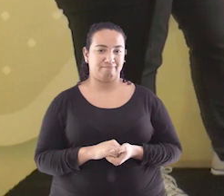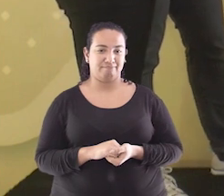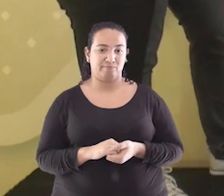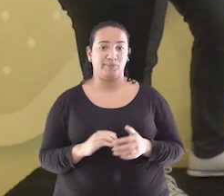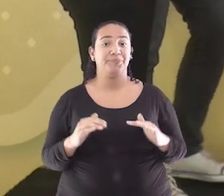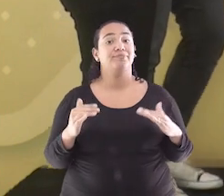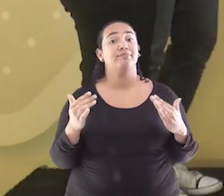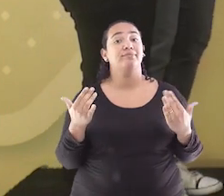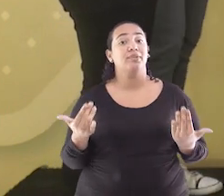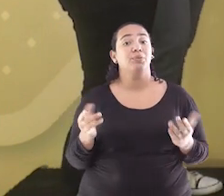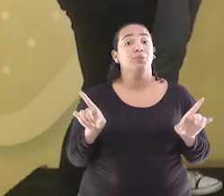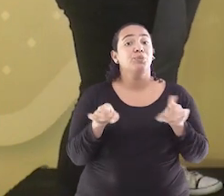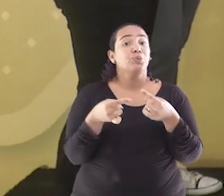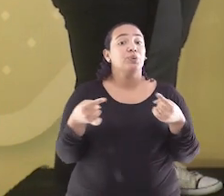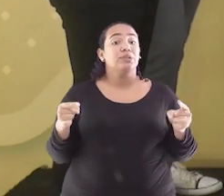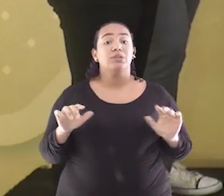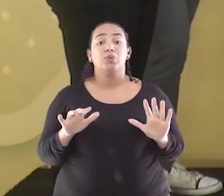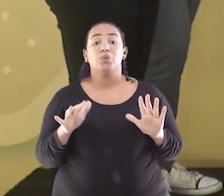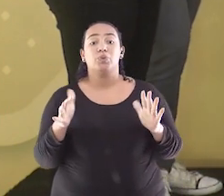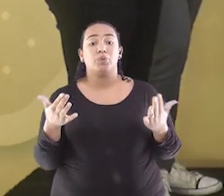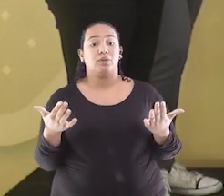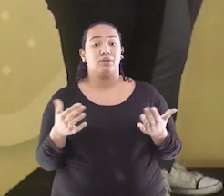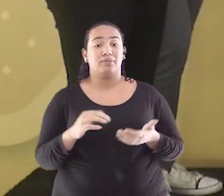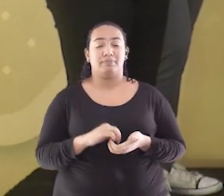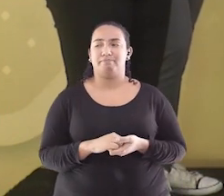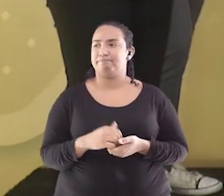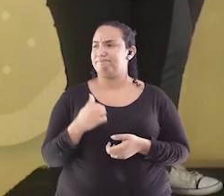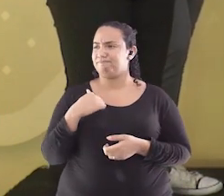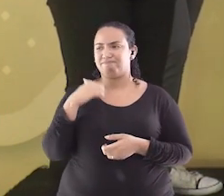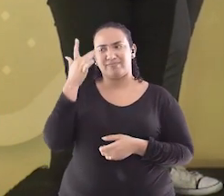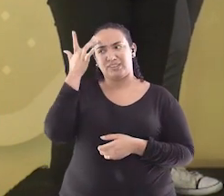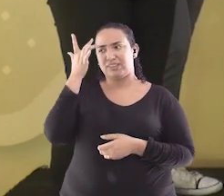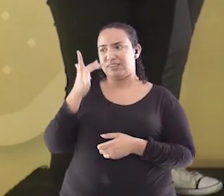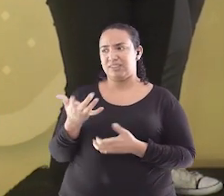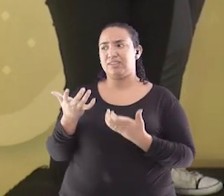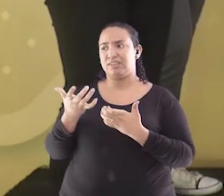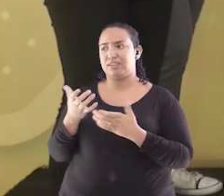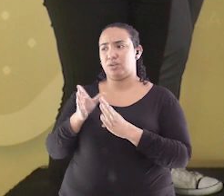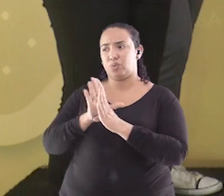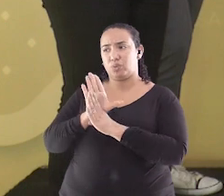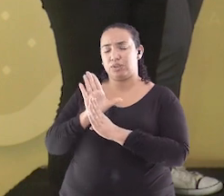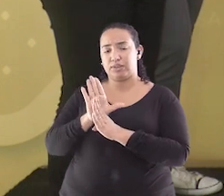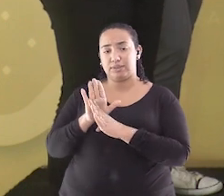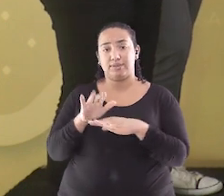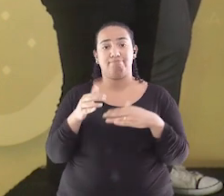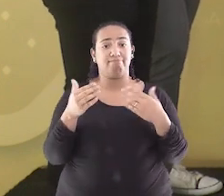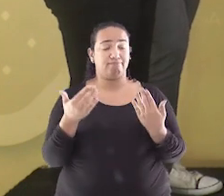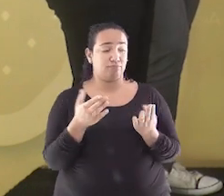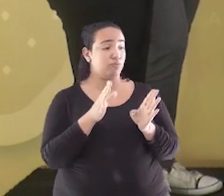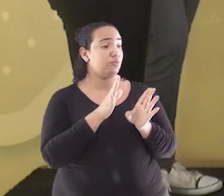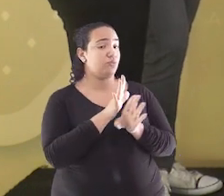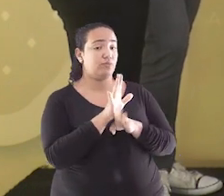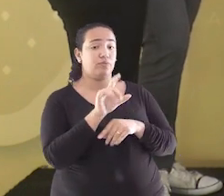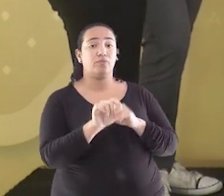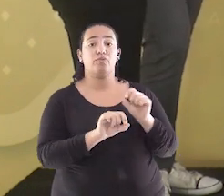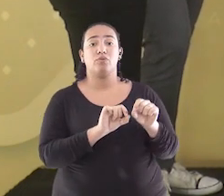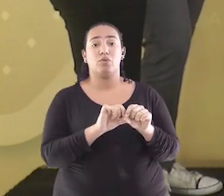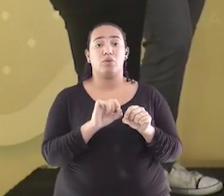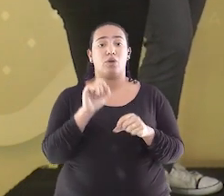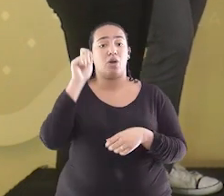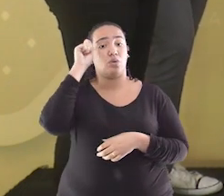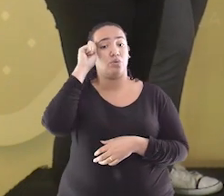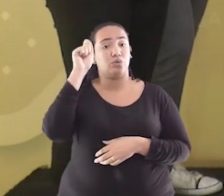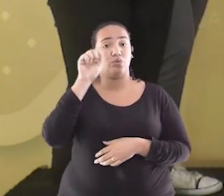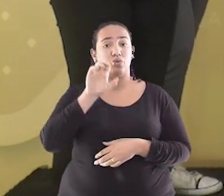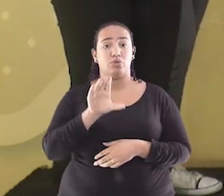Luzinete, qual é a música? Não sei, quero uma dica Muito bem, a dica é... Chitãozinho e chororom